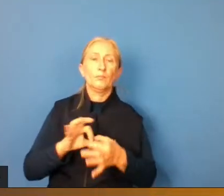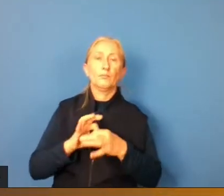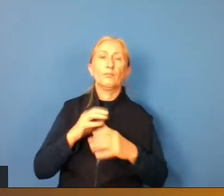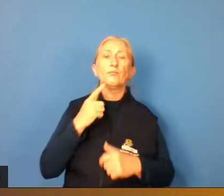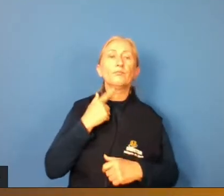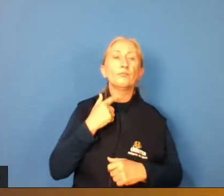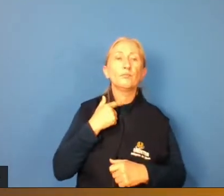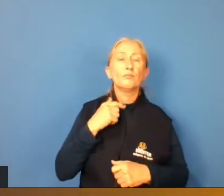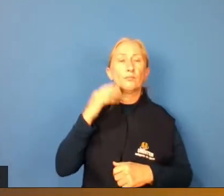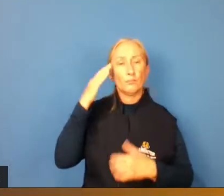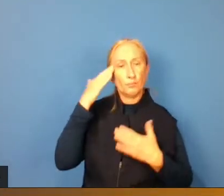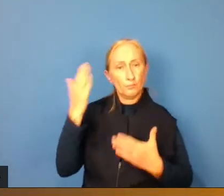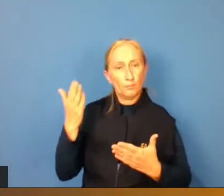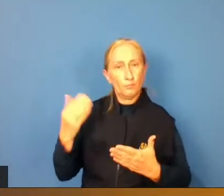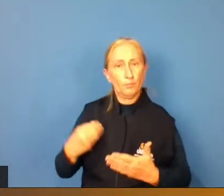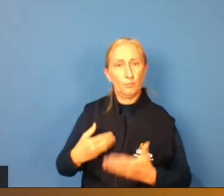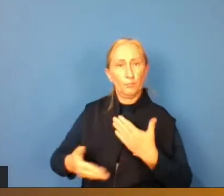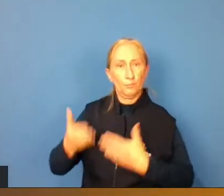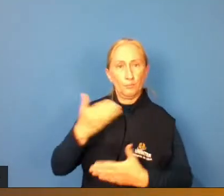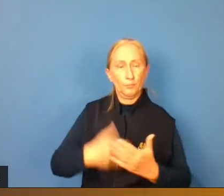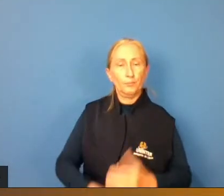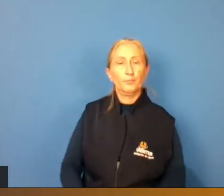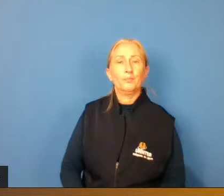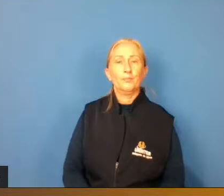obrigado pela sua participação